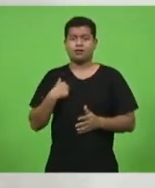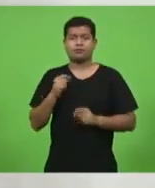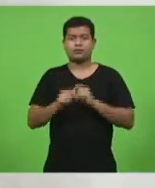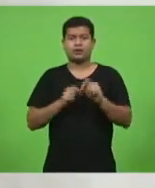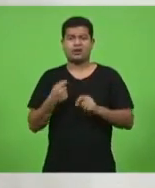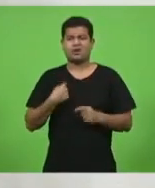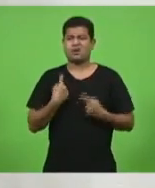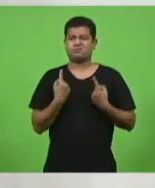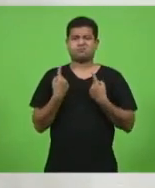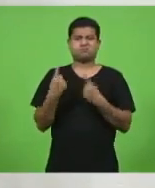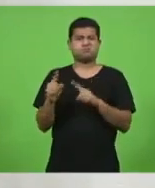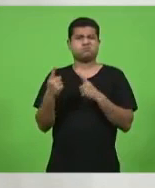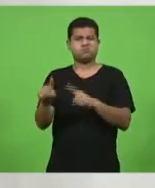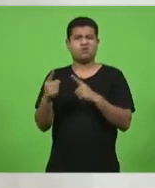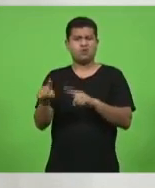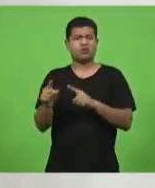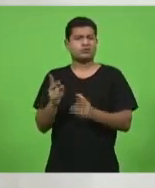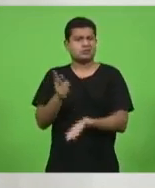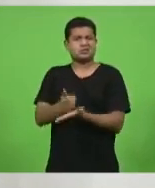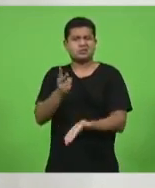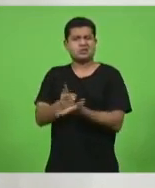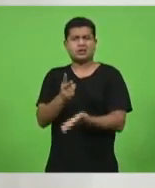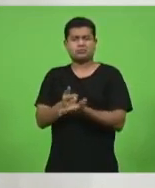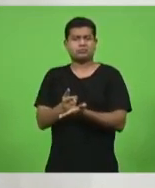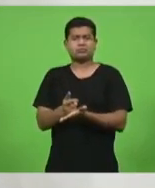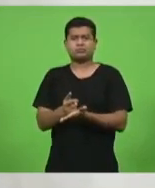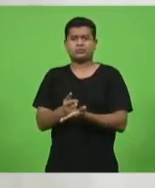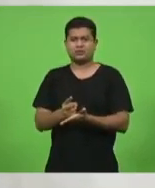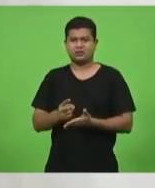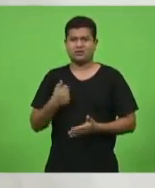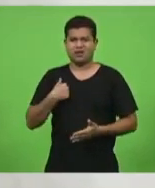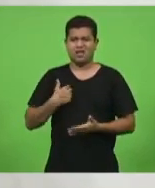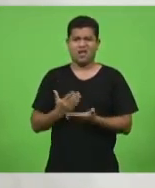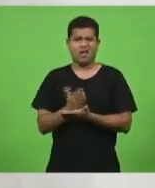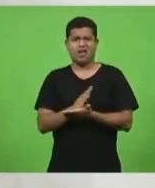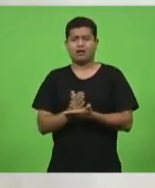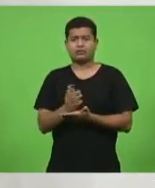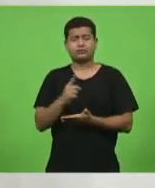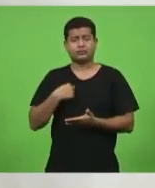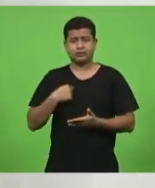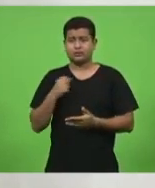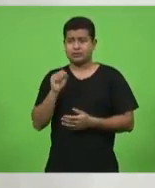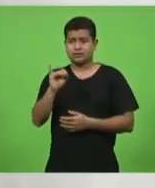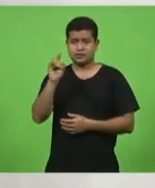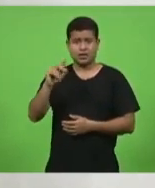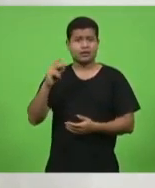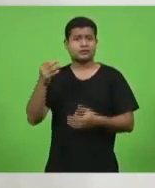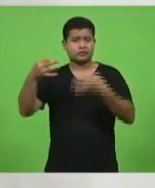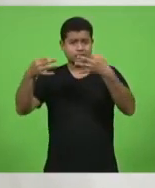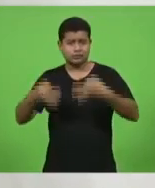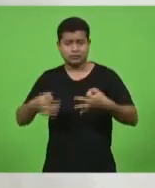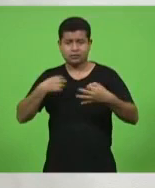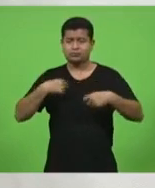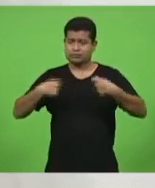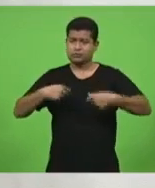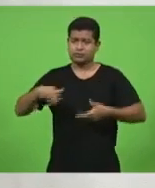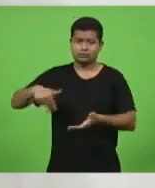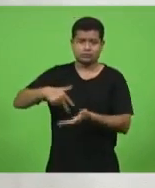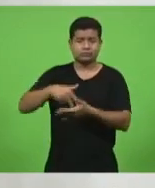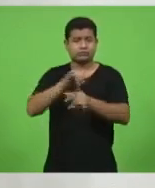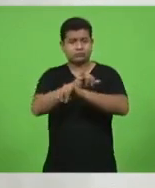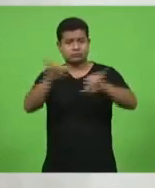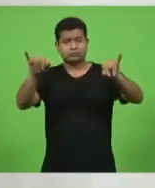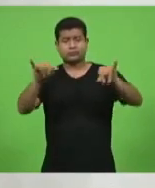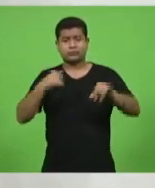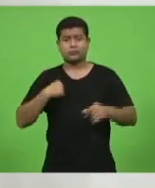que quando o governo acerta, a gente tem que também manifestar. eu queria aqui dizer que gostei